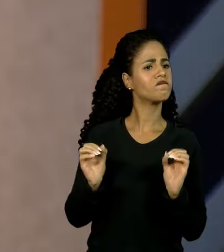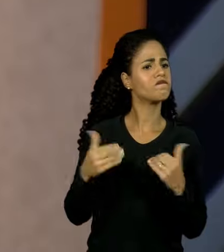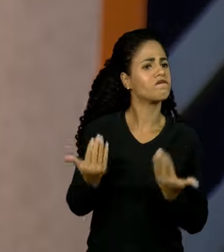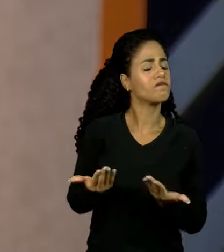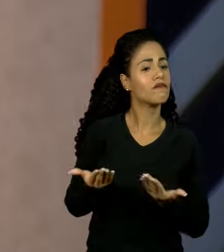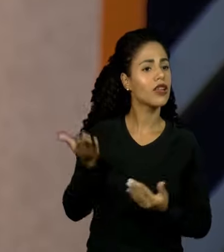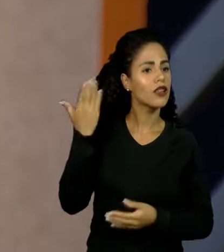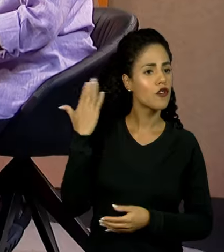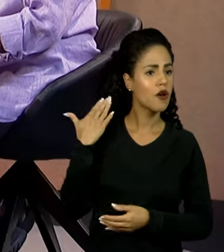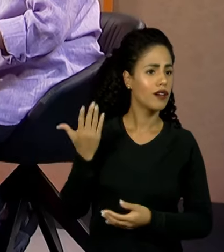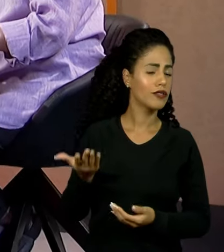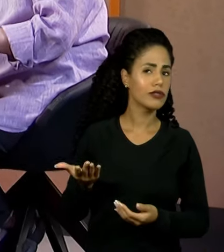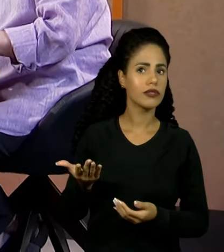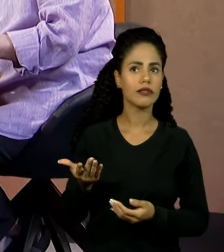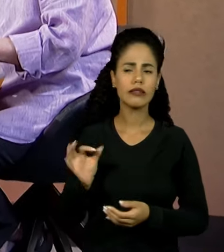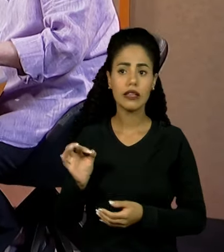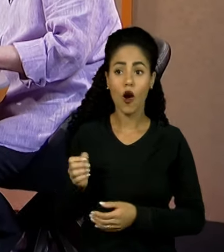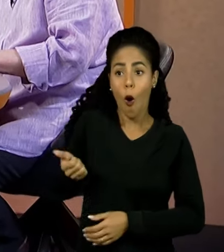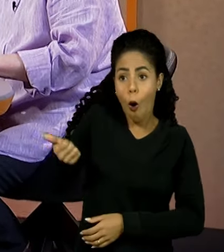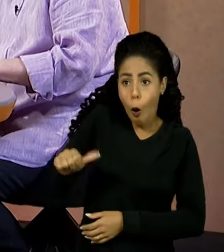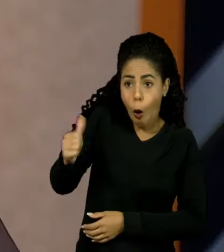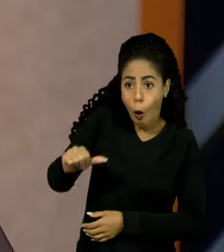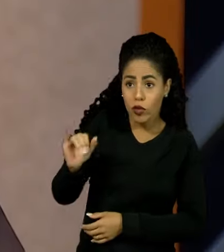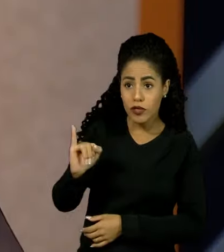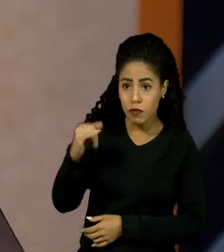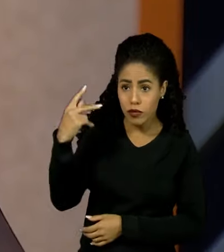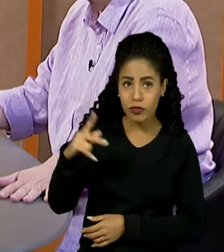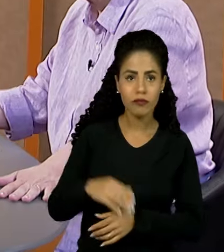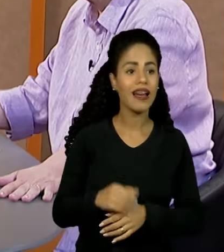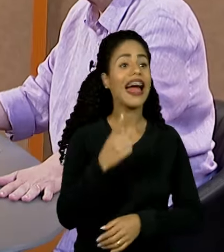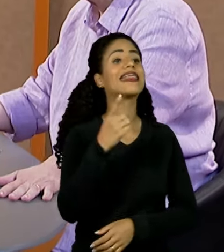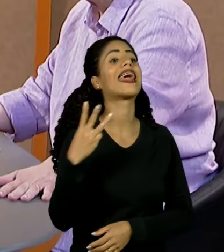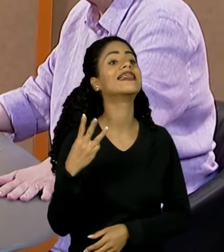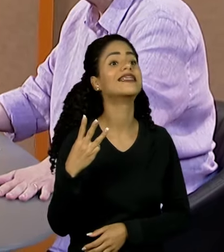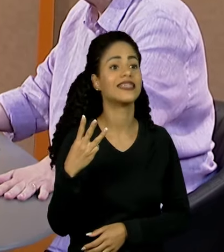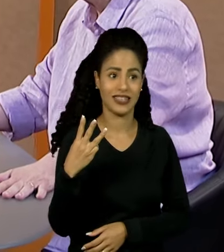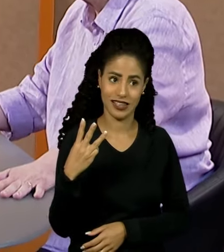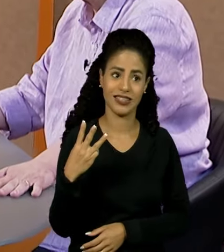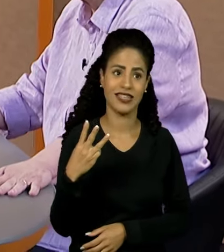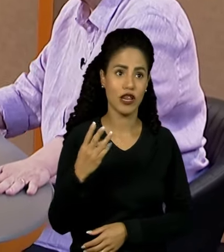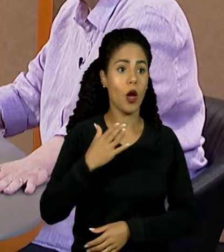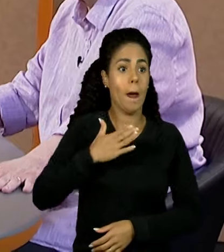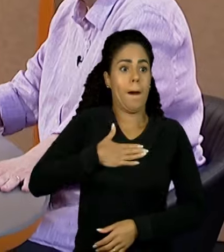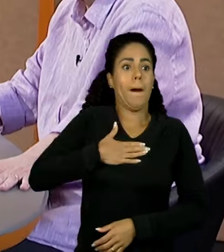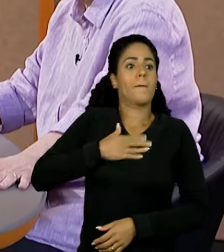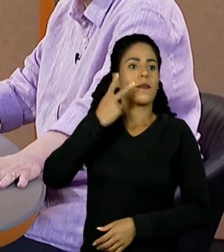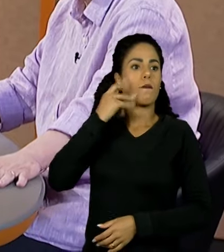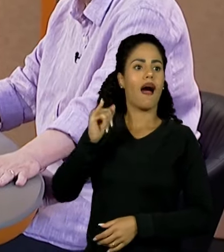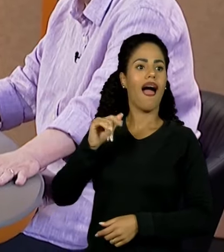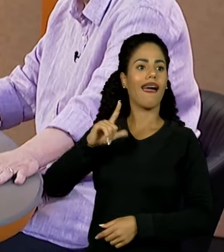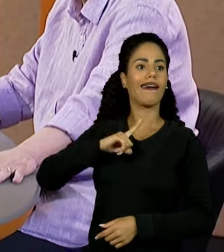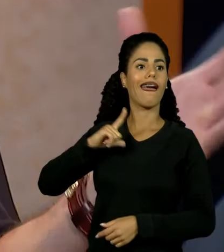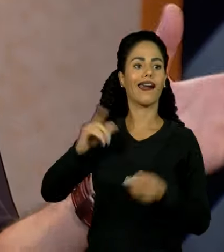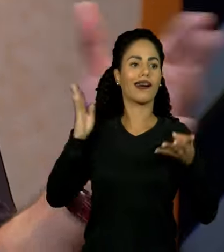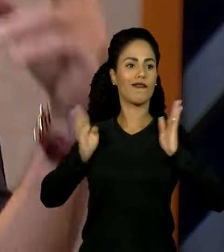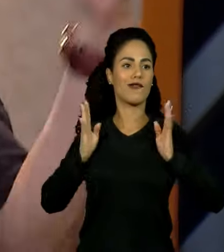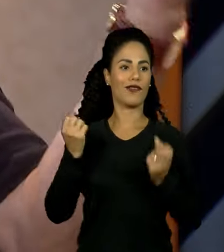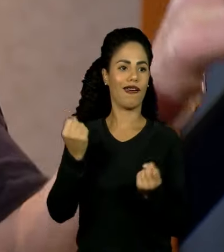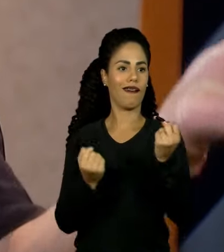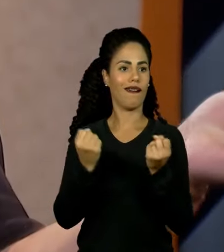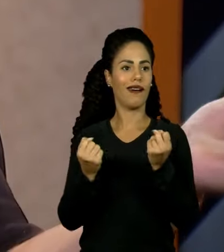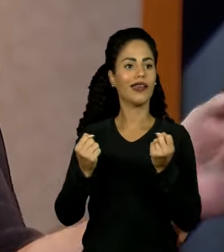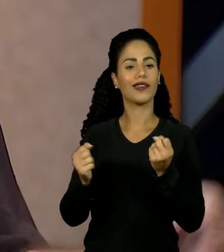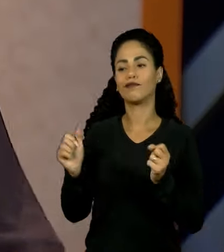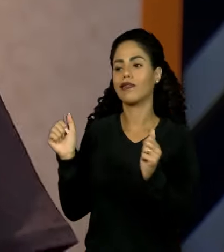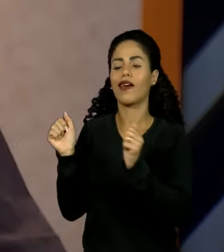eu não as conhecia. E são 11 irmãos, né? 13. Meu pai era caminhoneiro, então ele tem um filho lá em Minas, duas